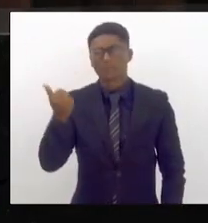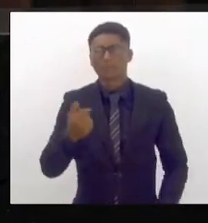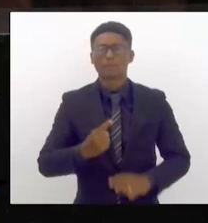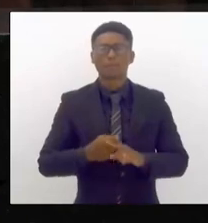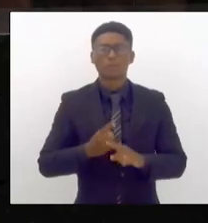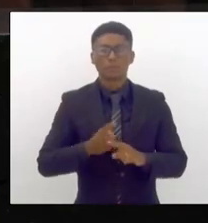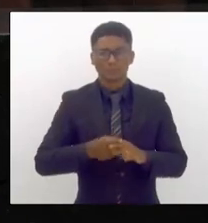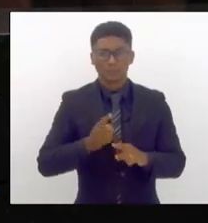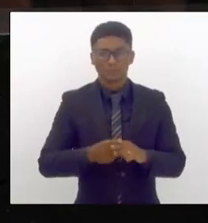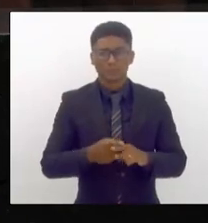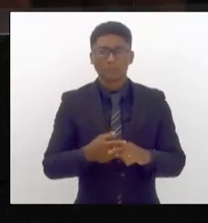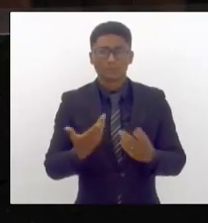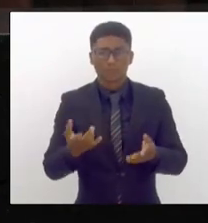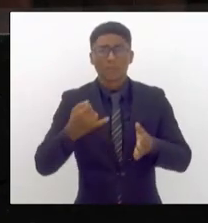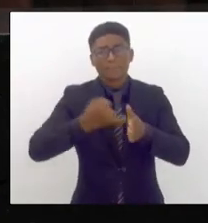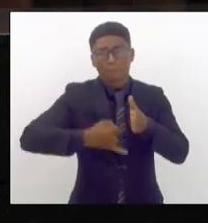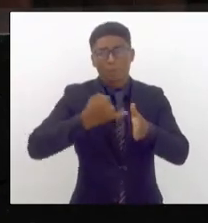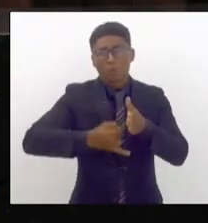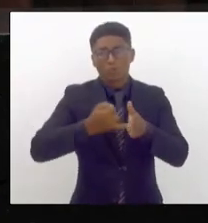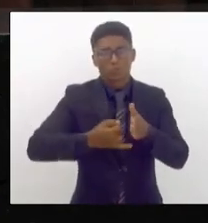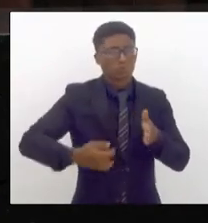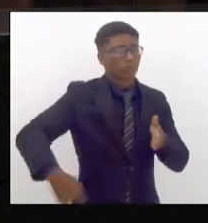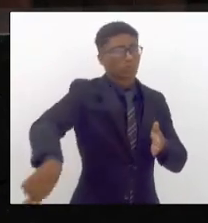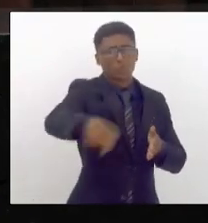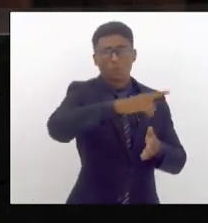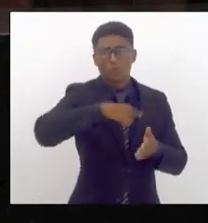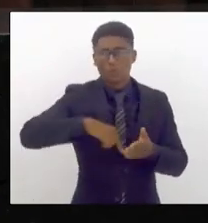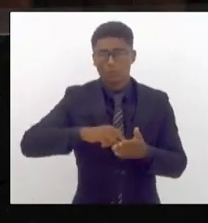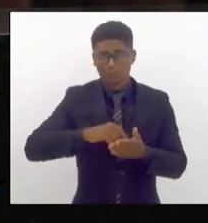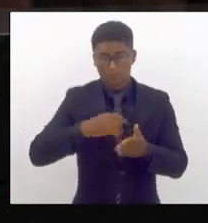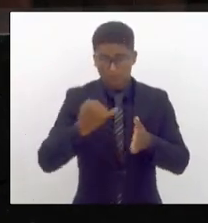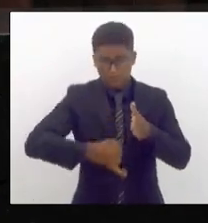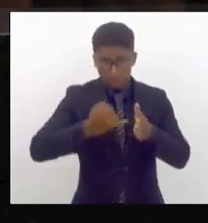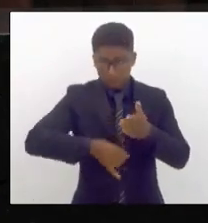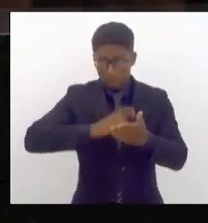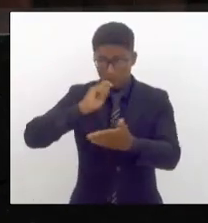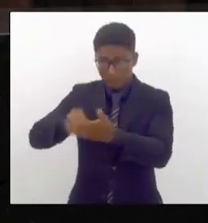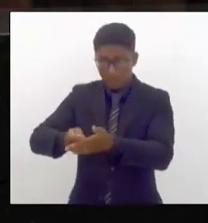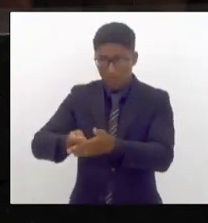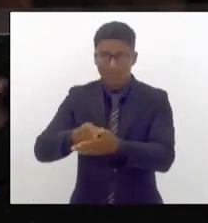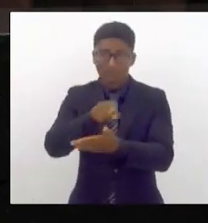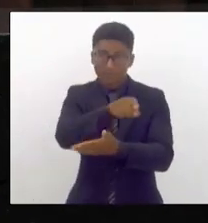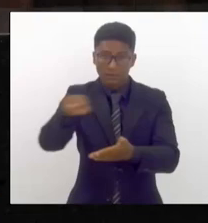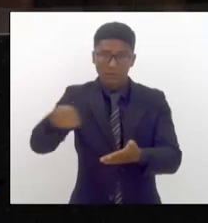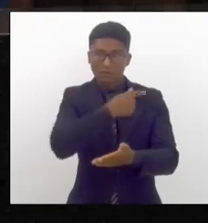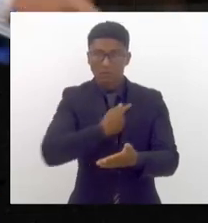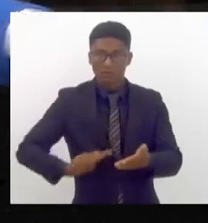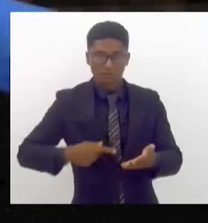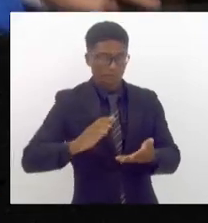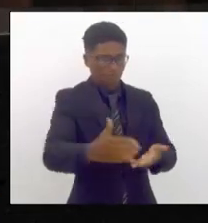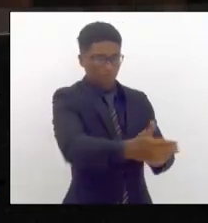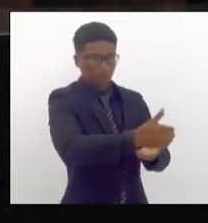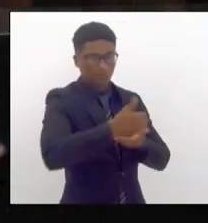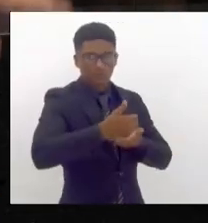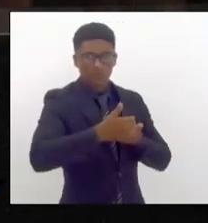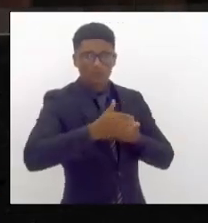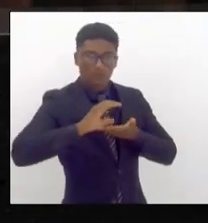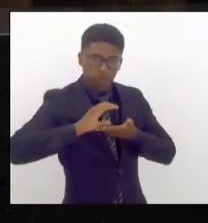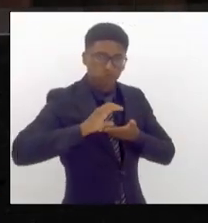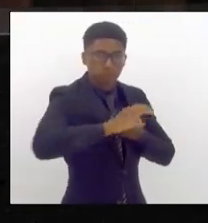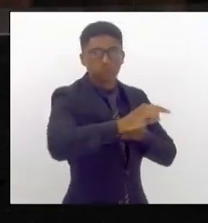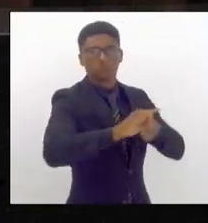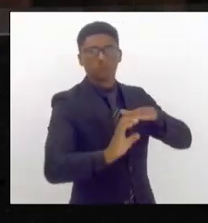é dado através dos nossos impostos nós que pagamos impostos e através dos nossos impostos a supervia recebe